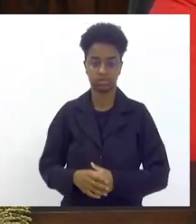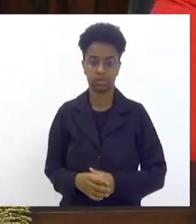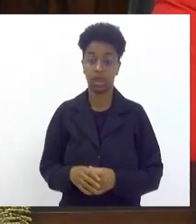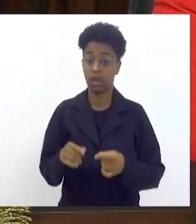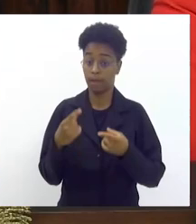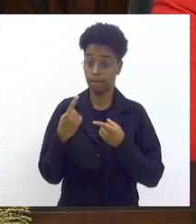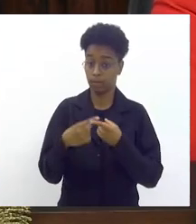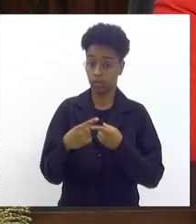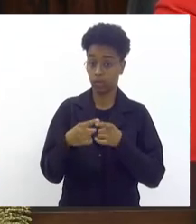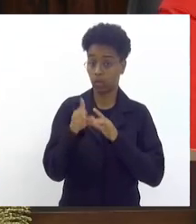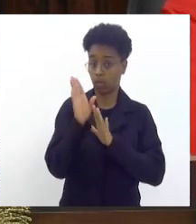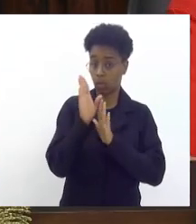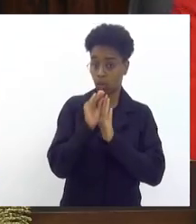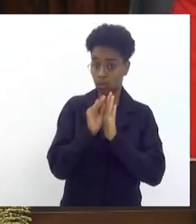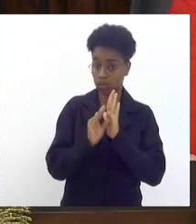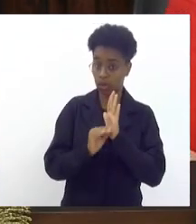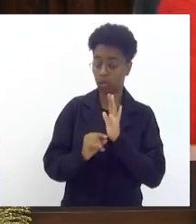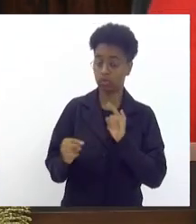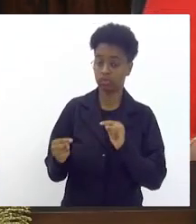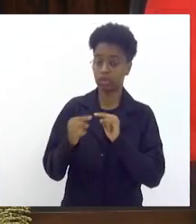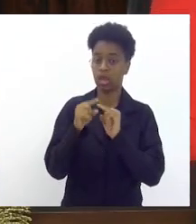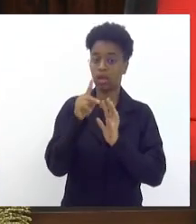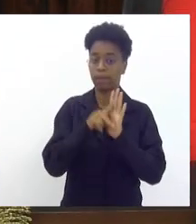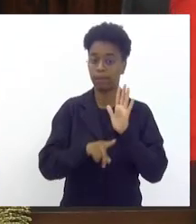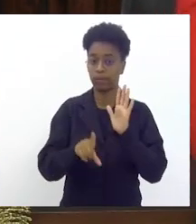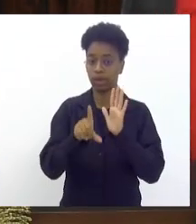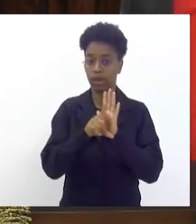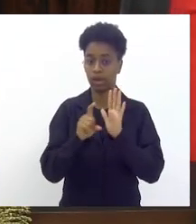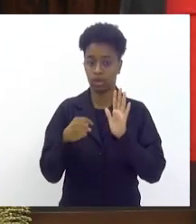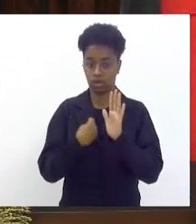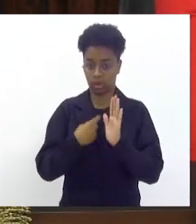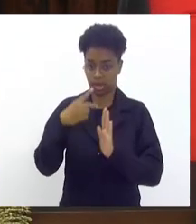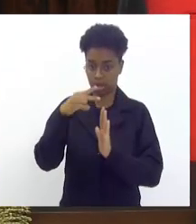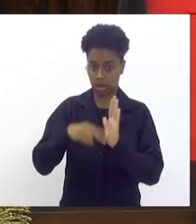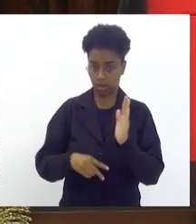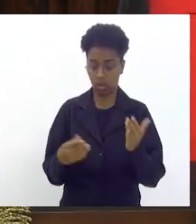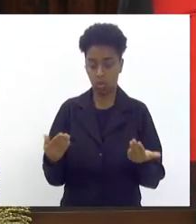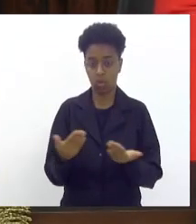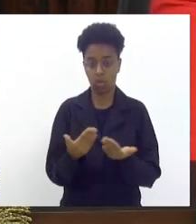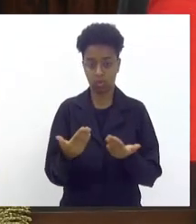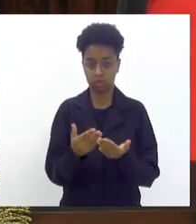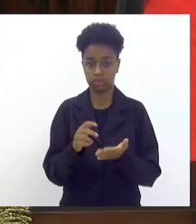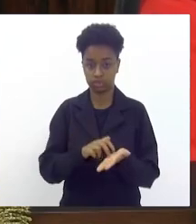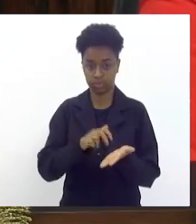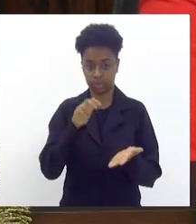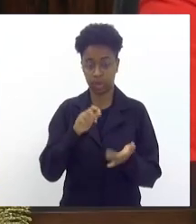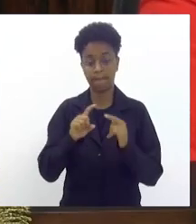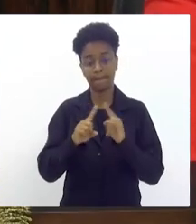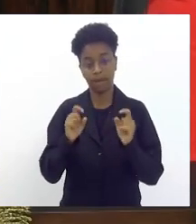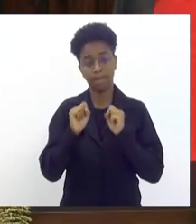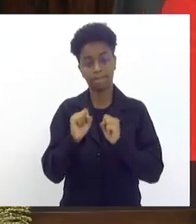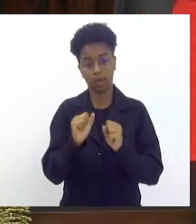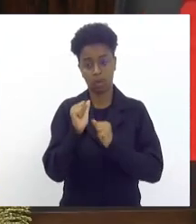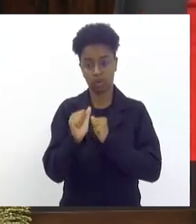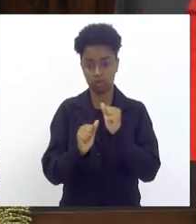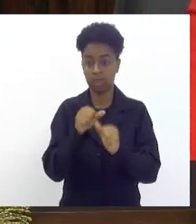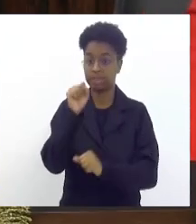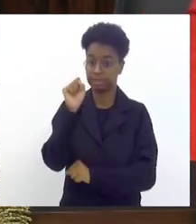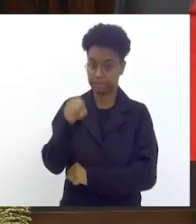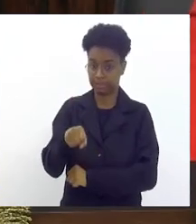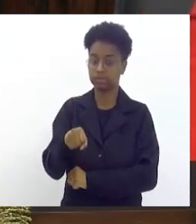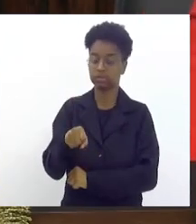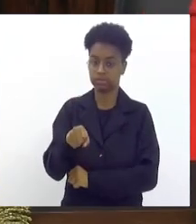conteúdos desses projetos estejam sendo lidos aqui nessa manhã de hoje eles podem ser alterados sim